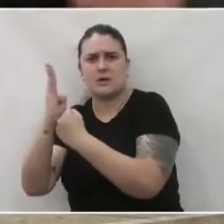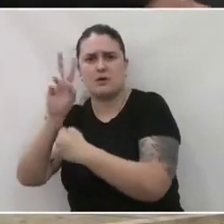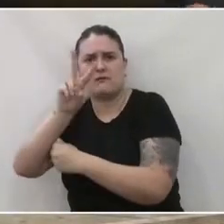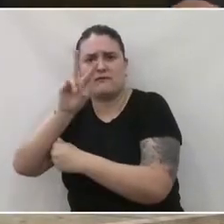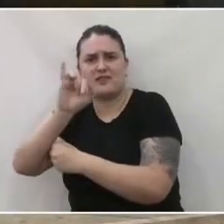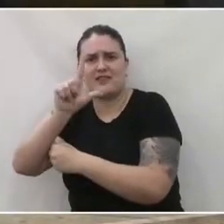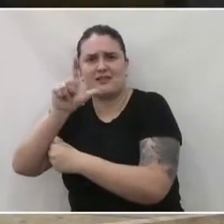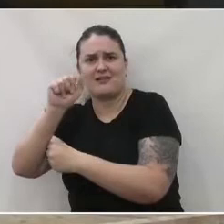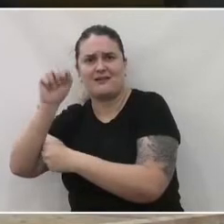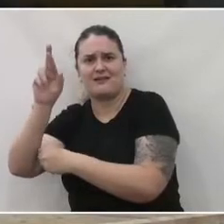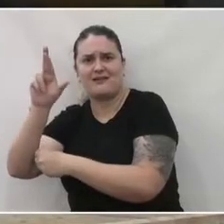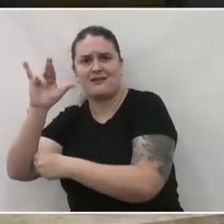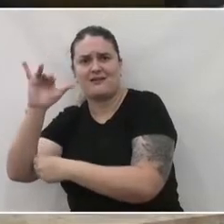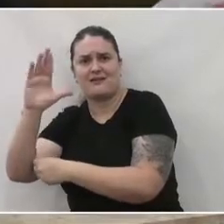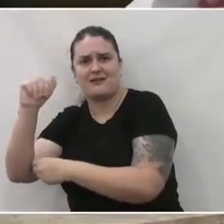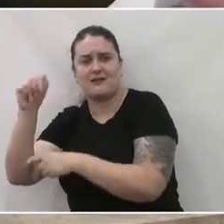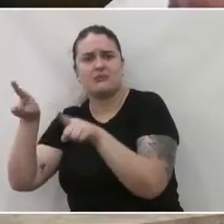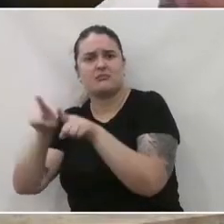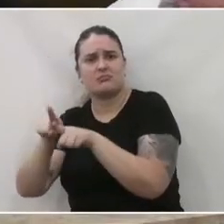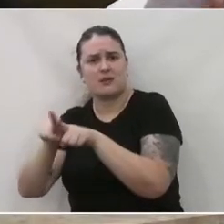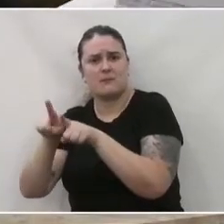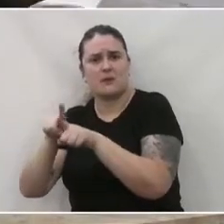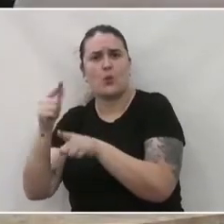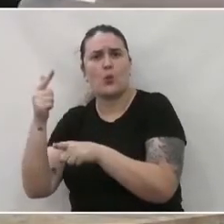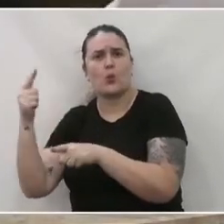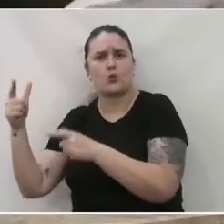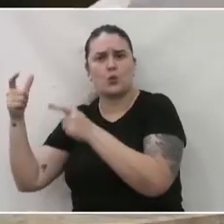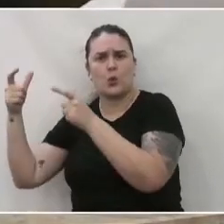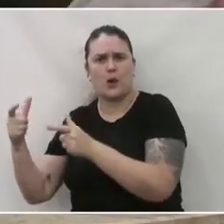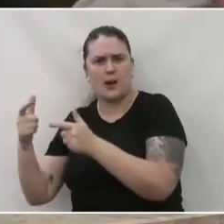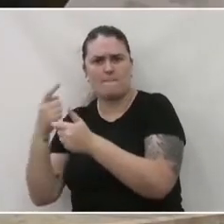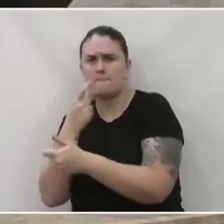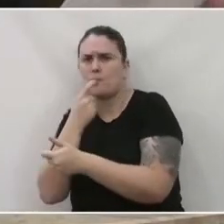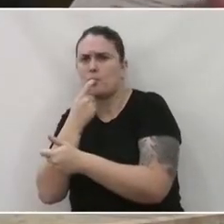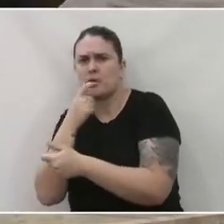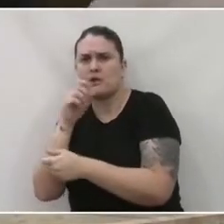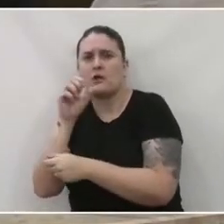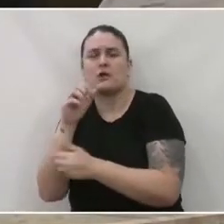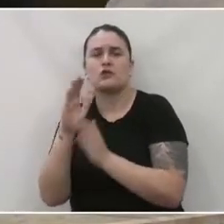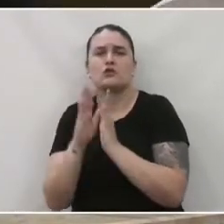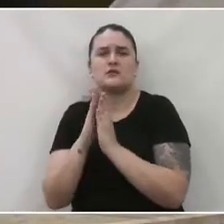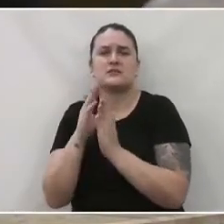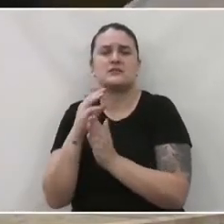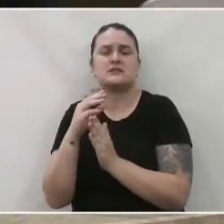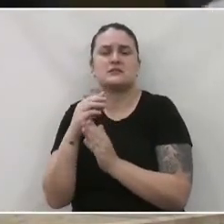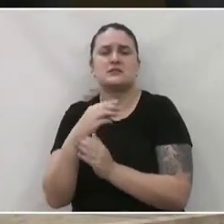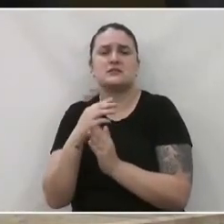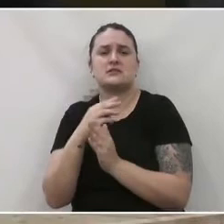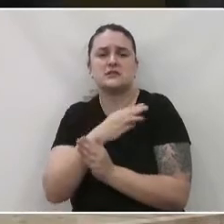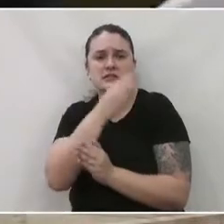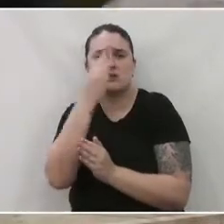e também a outra localidade ali próxima, Nossa Senhora das Vitórias,